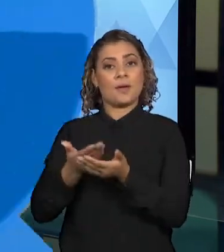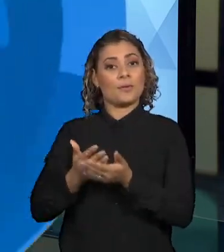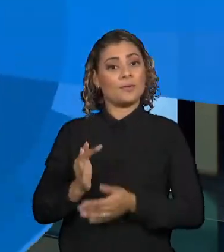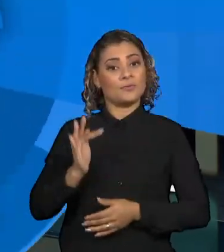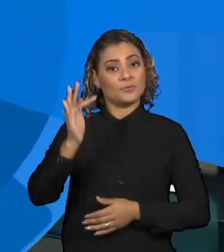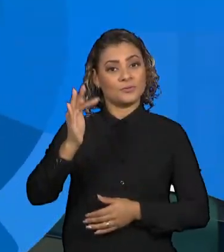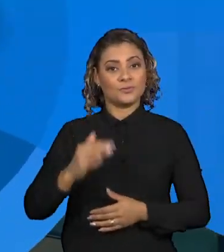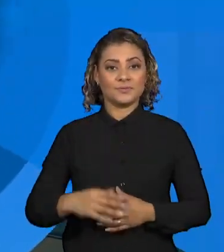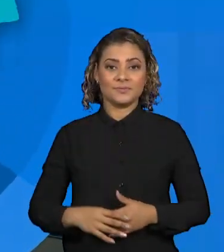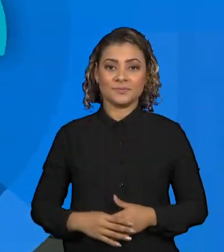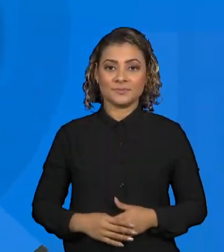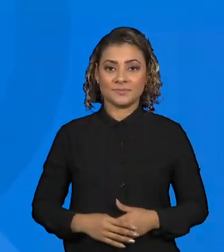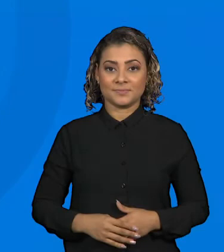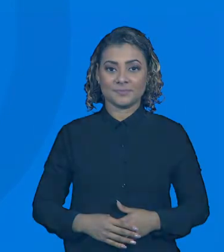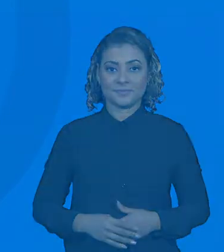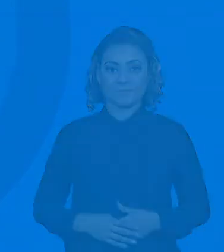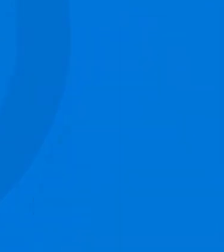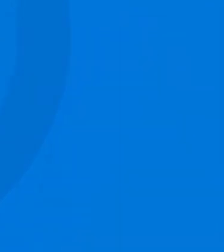aulas.